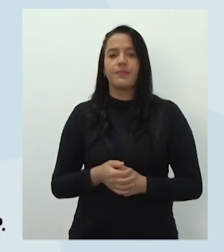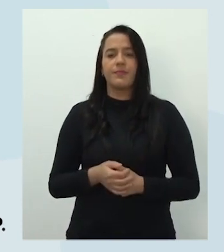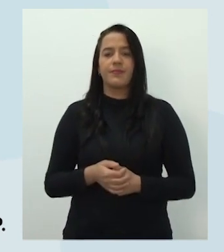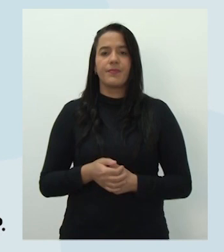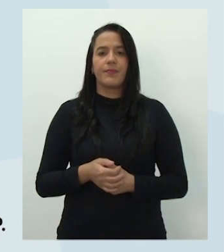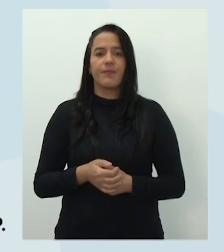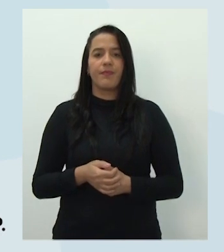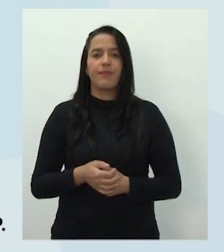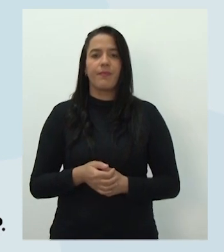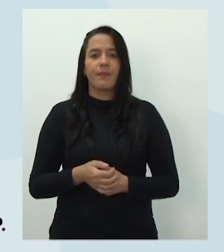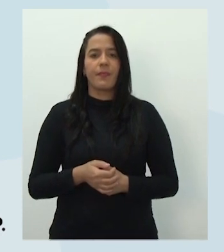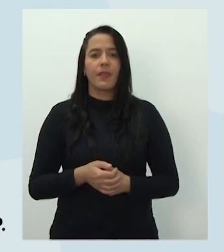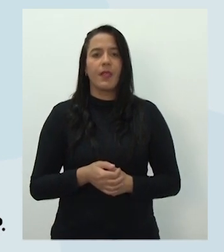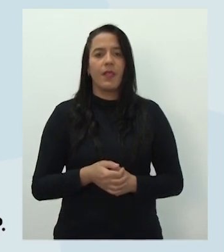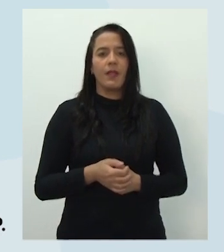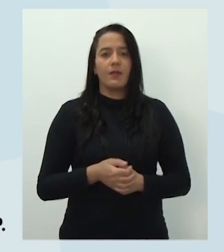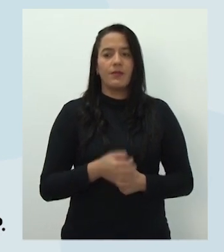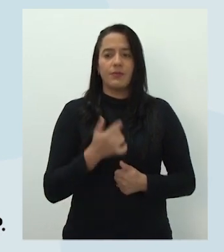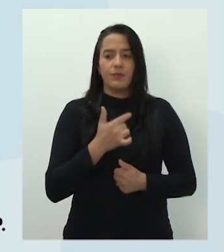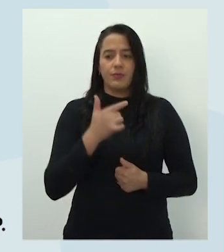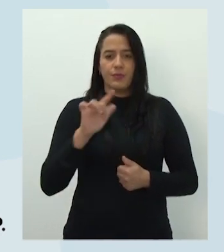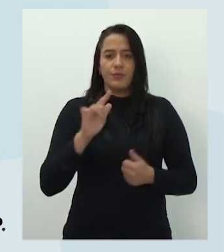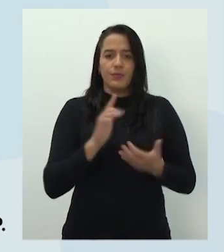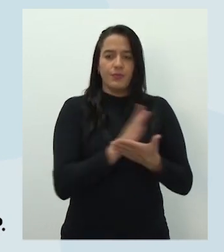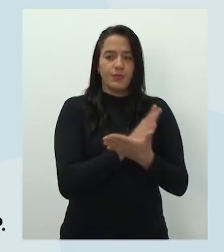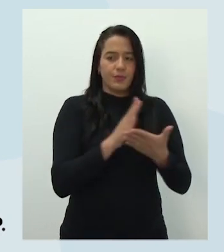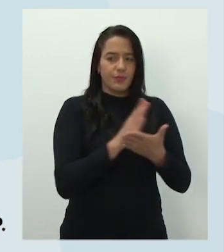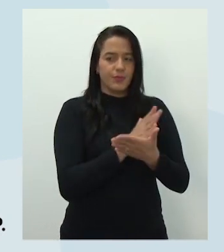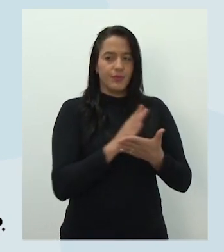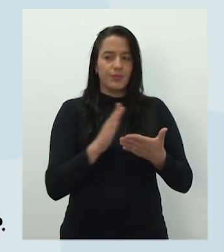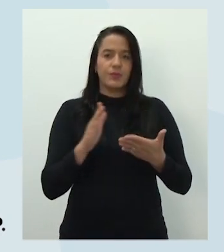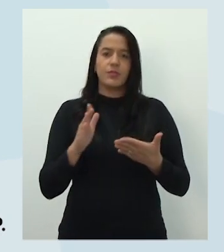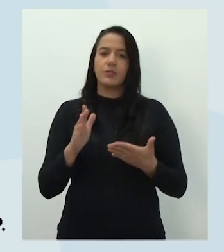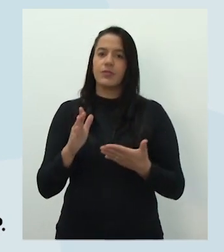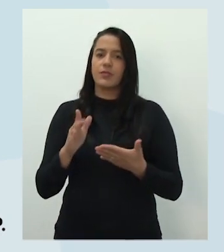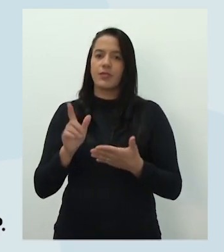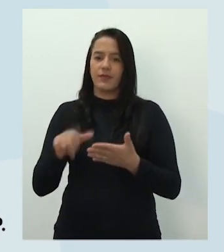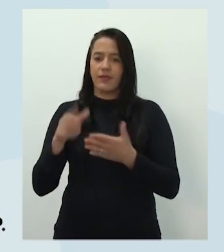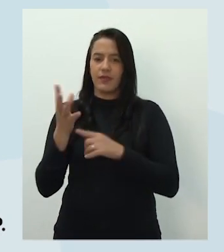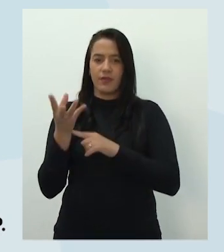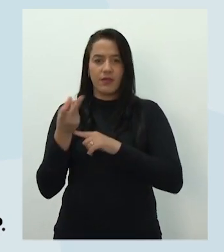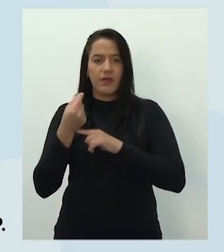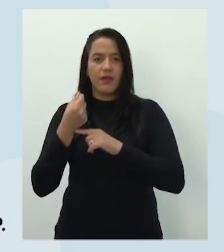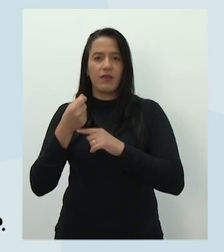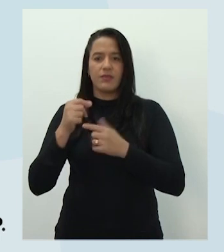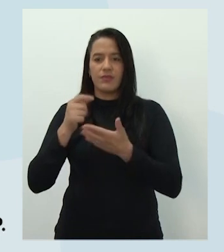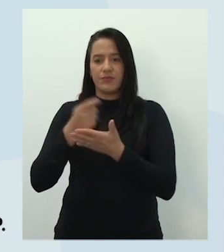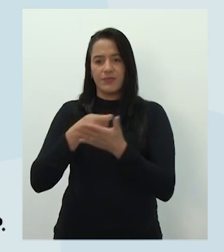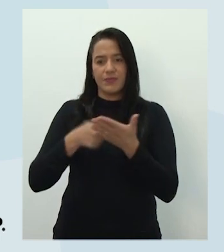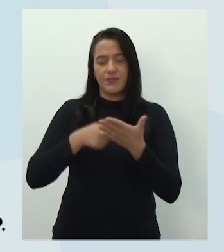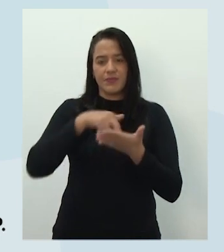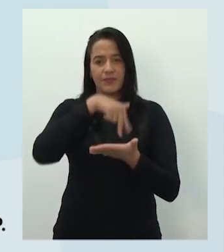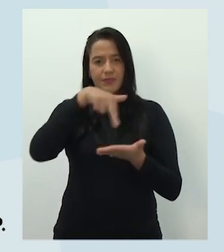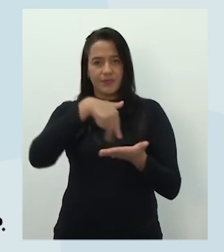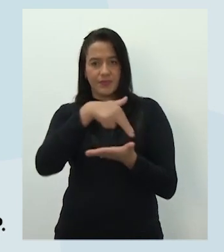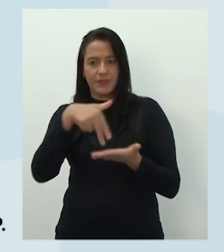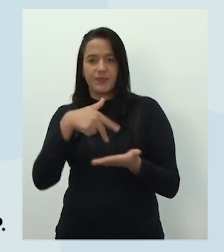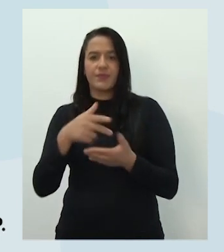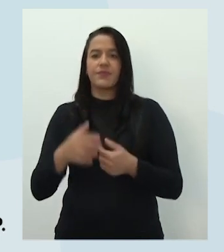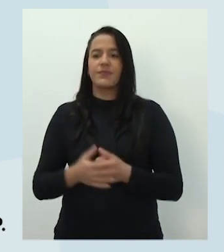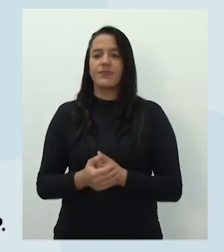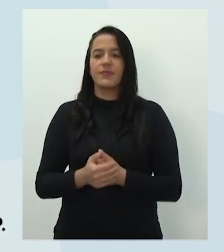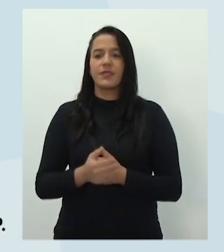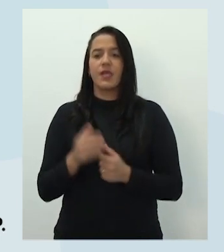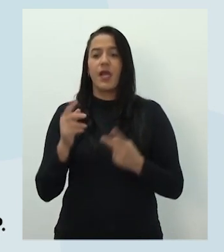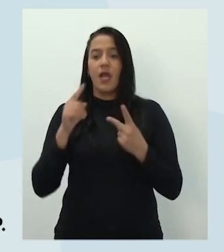e papel. Tem alunos aqui que estão falando arte, como se fosse uma coisa geral. Isso, A Débora, por exemplo, as